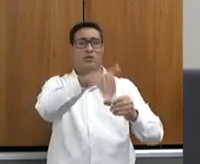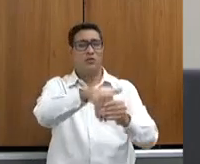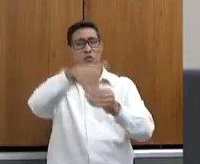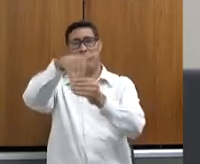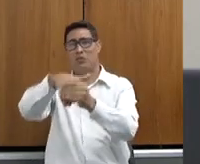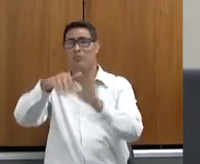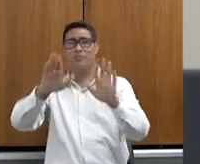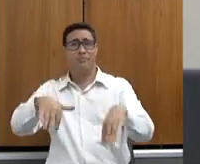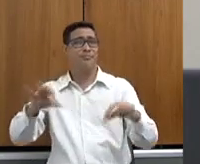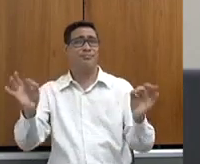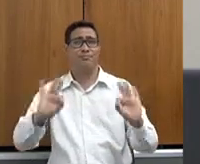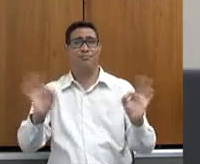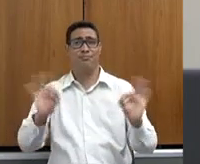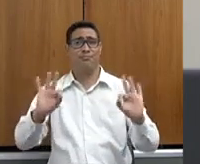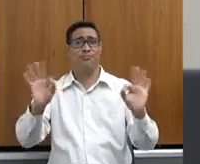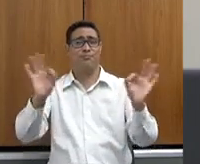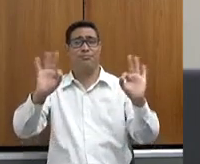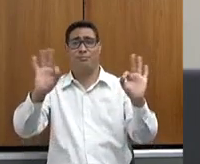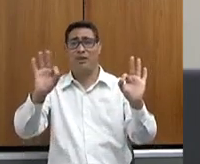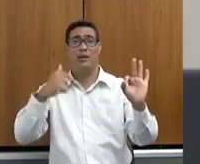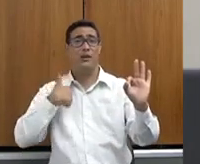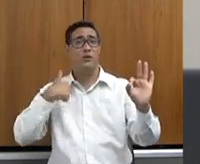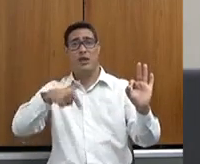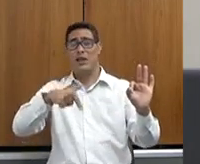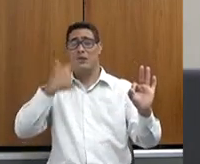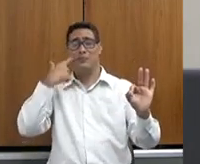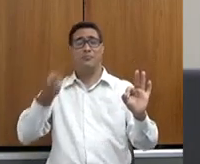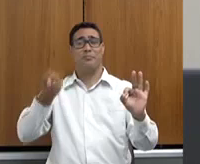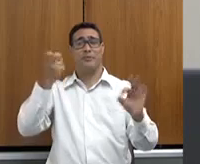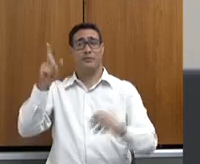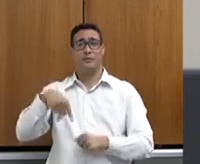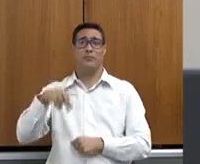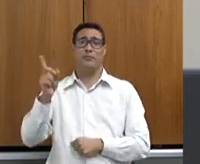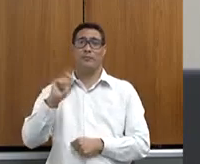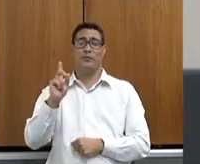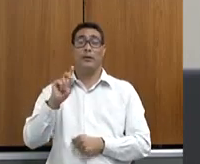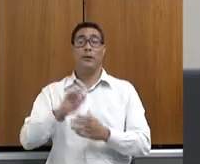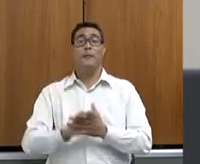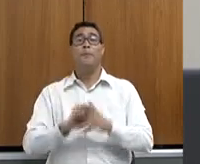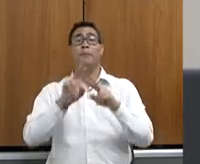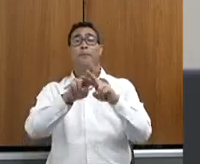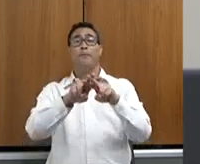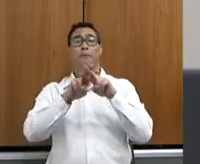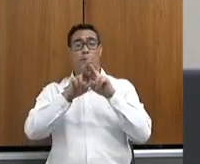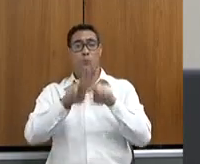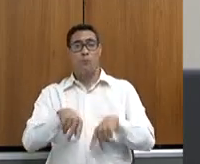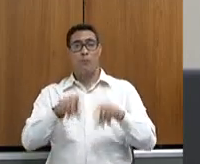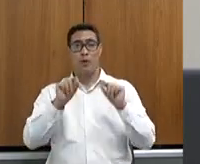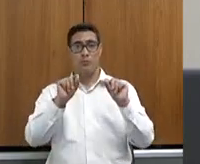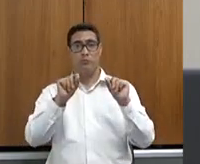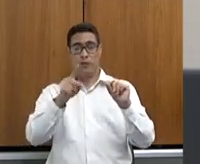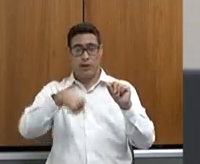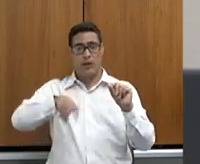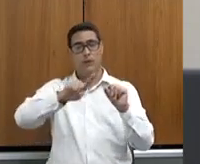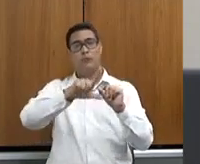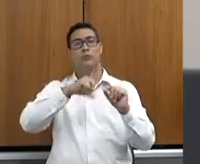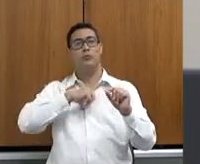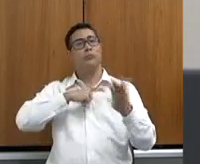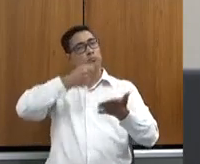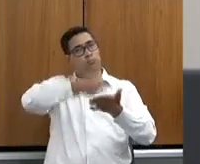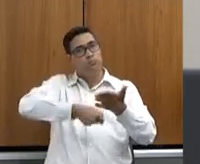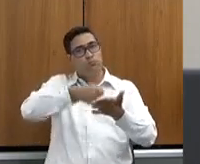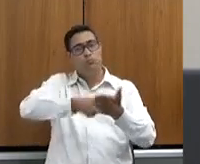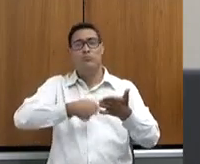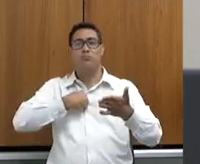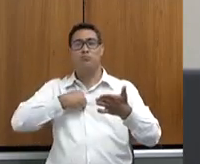momento nenhum, eu tive essa percepção. Então, como um defensor da